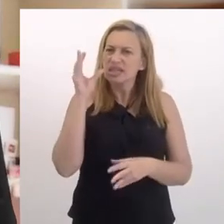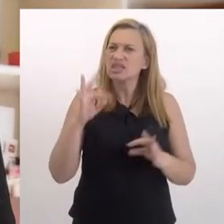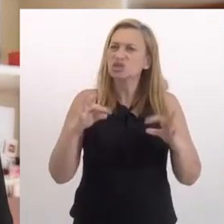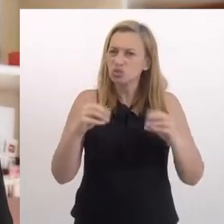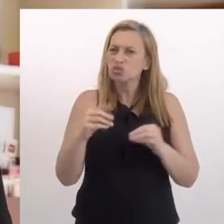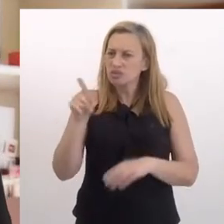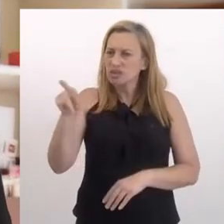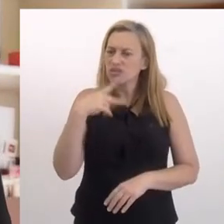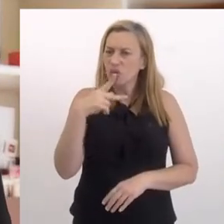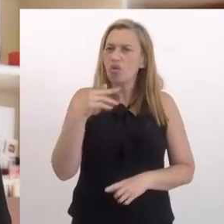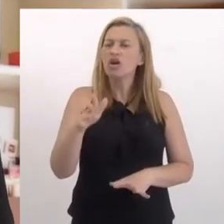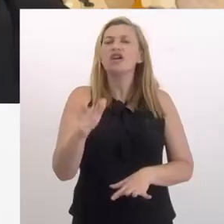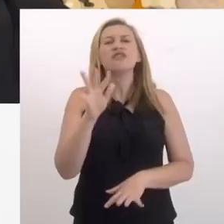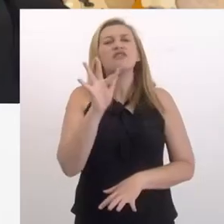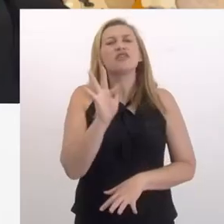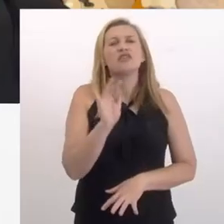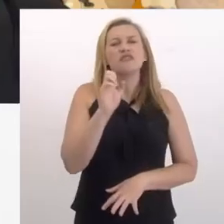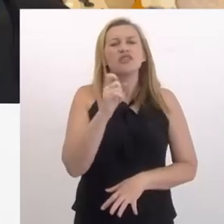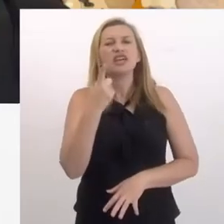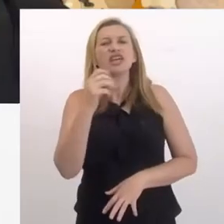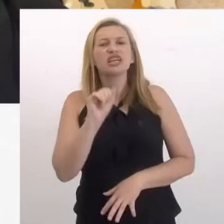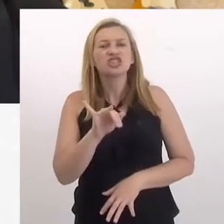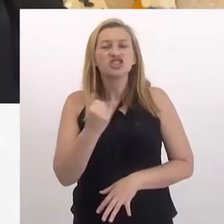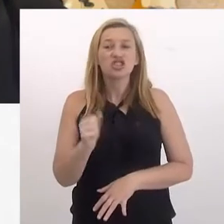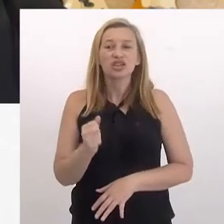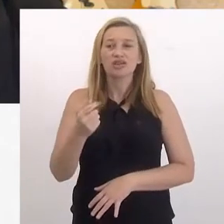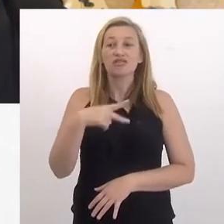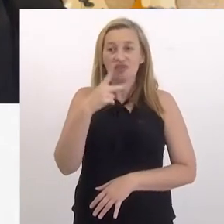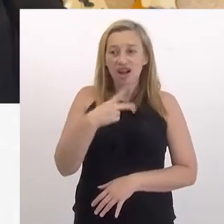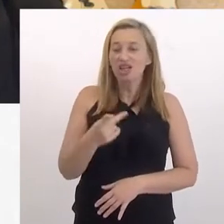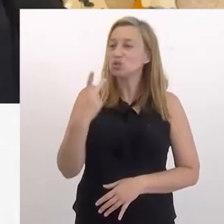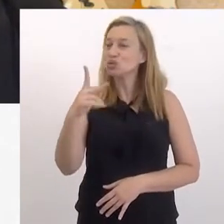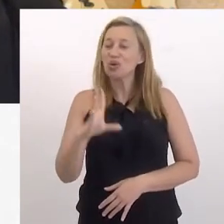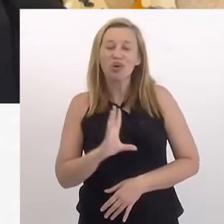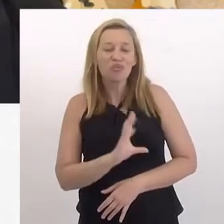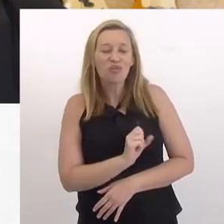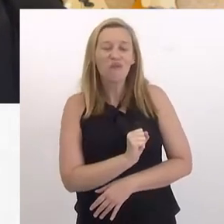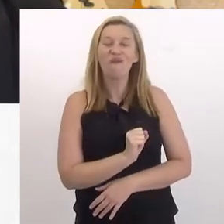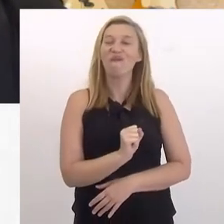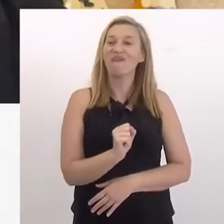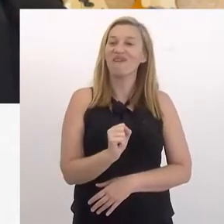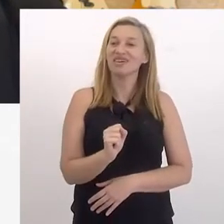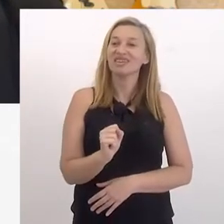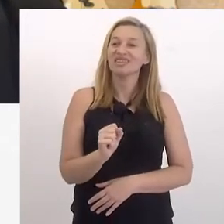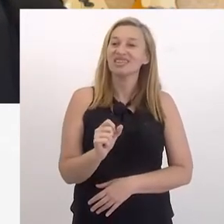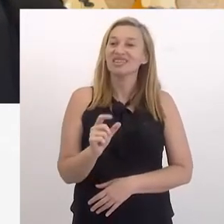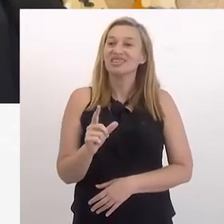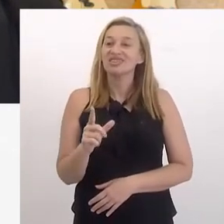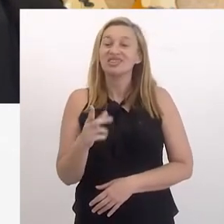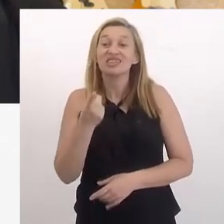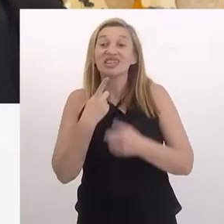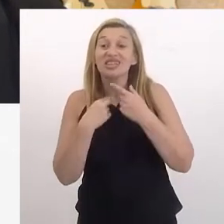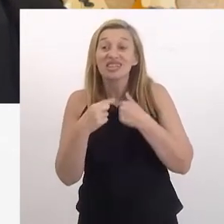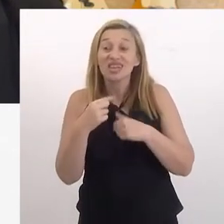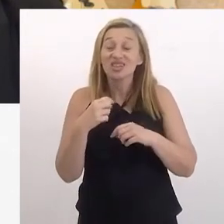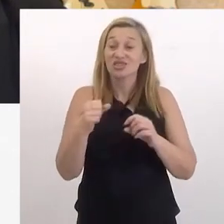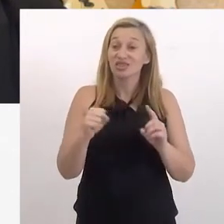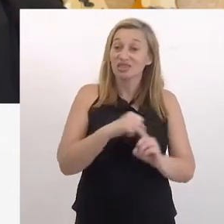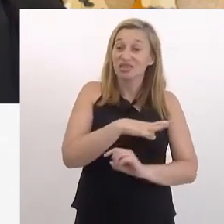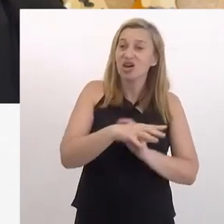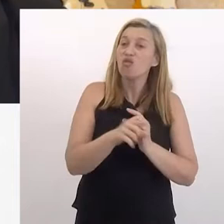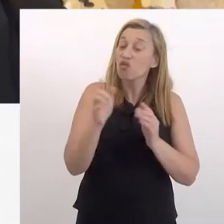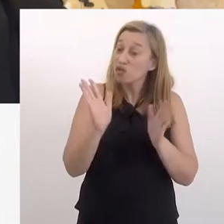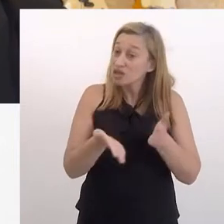interessante o que você falou. E, Fernandinha, eu sei, falando nisso, no teu amor, nas tensões sociais,